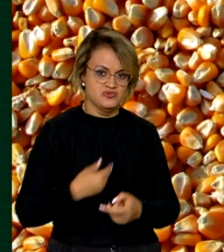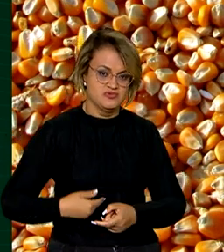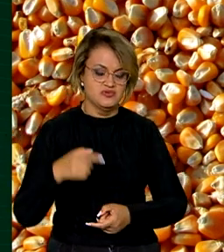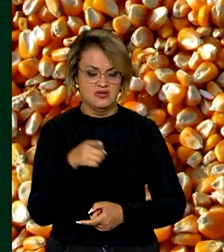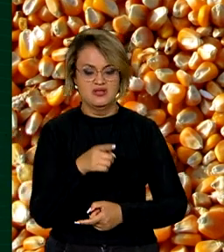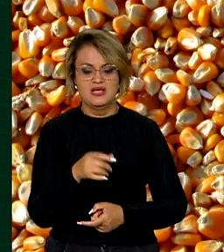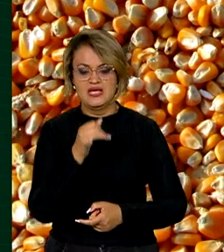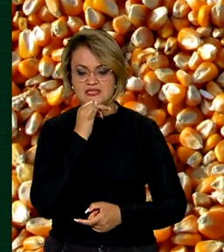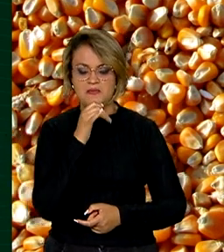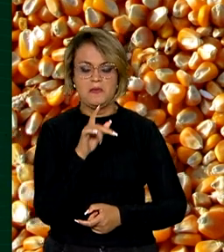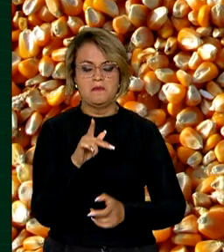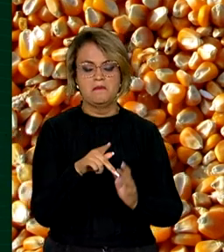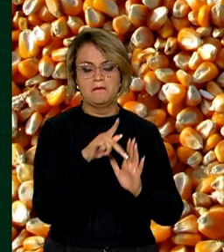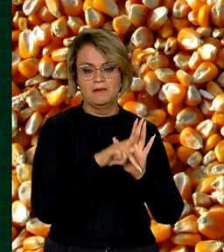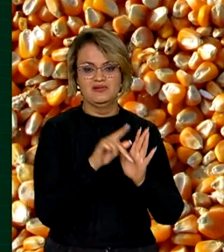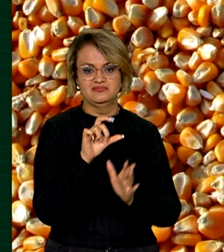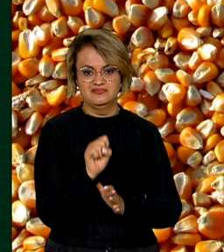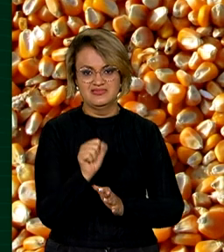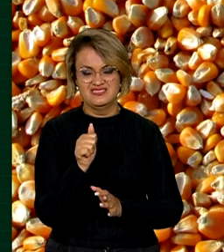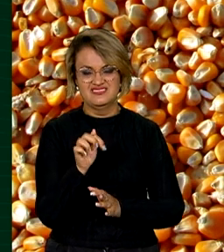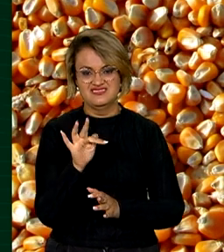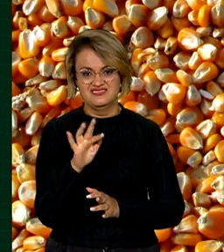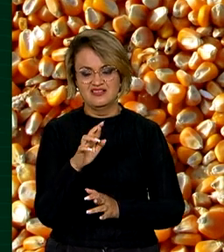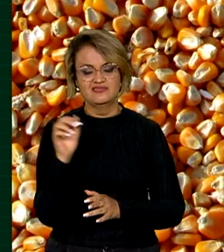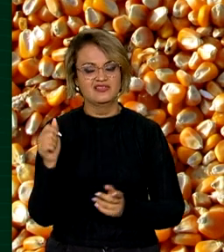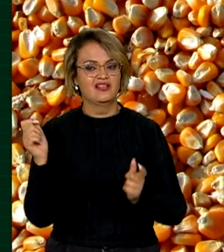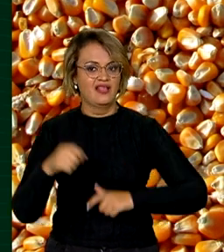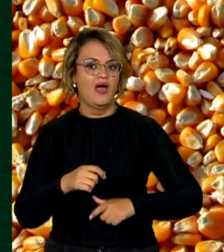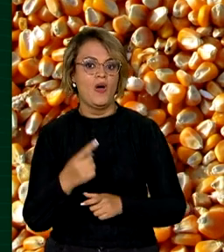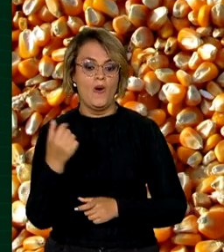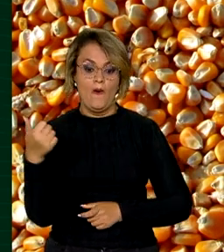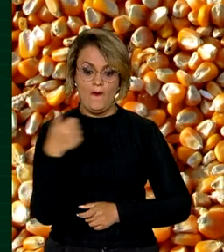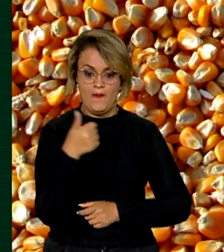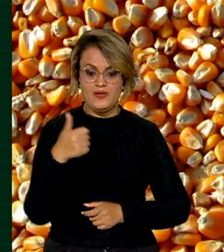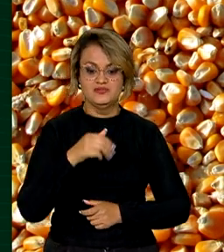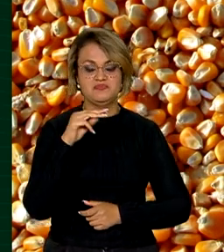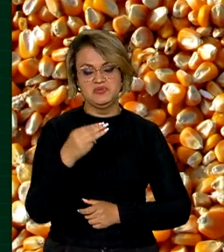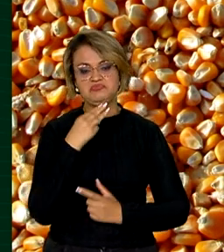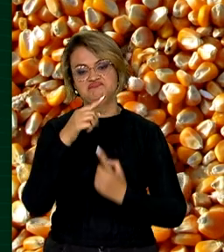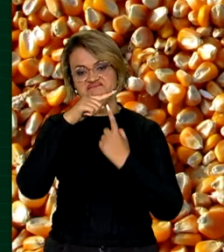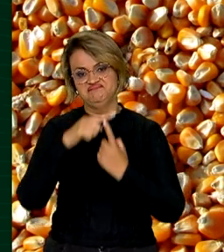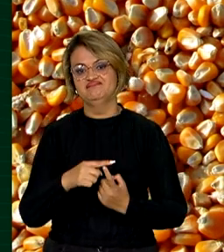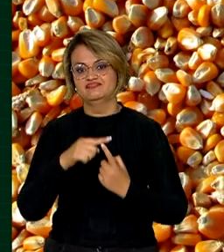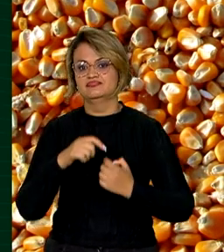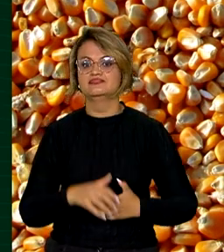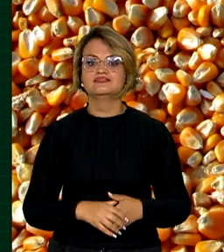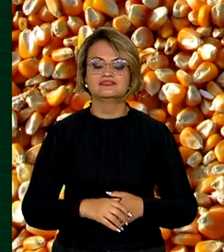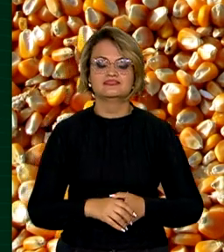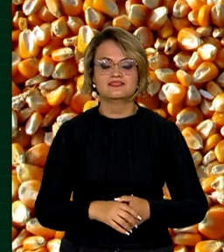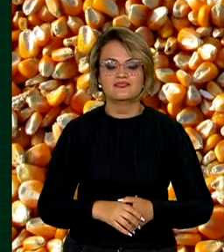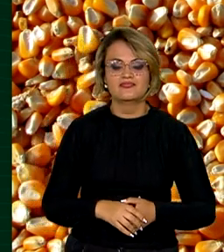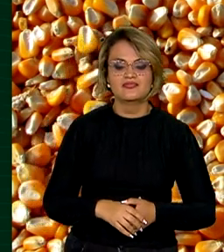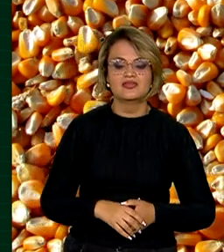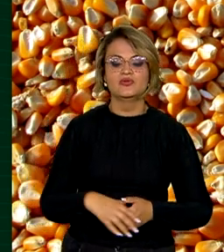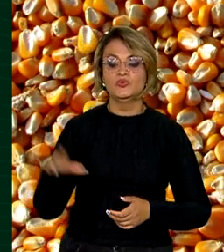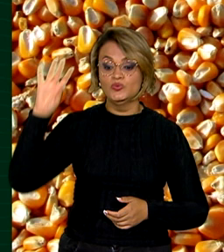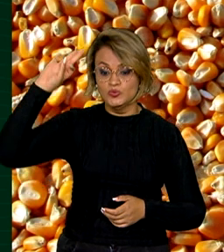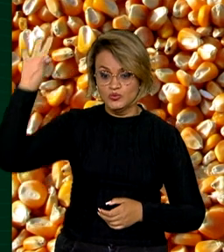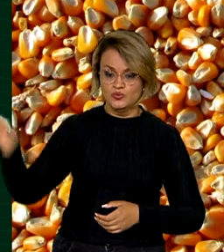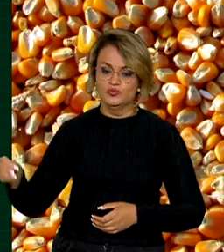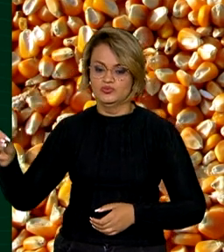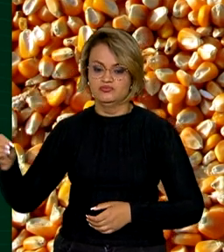como o Plano Safra, devem chegar a uma produção de 11 milhões de toneladas. Juntos,